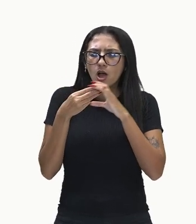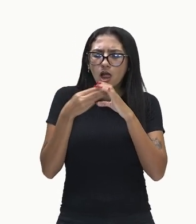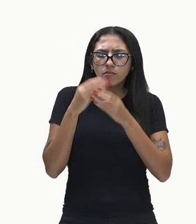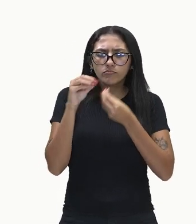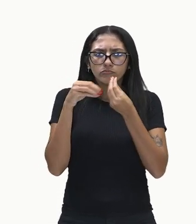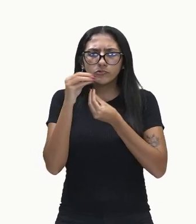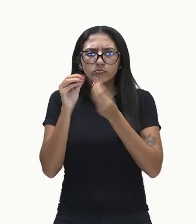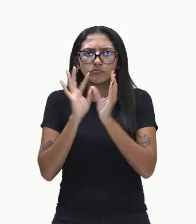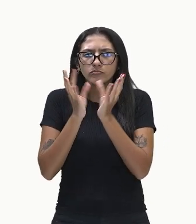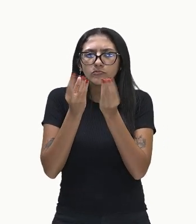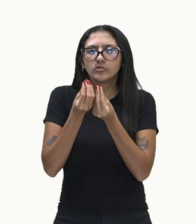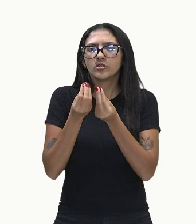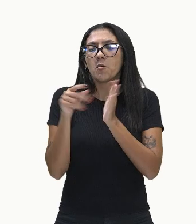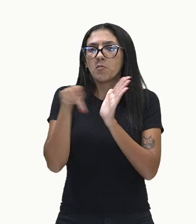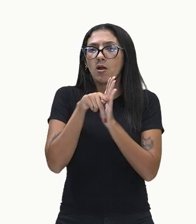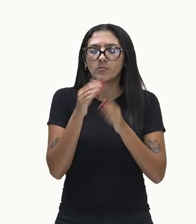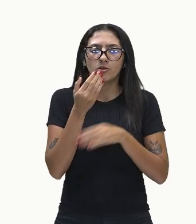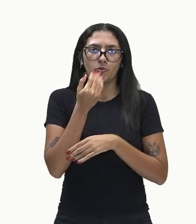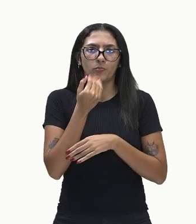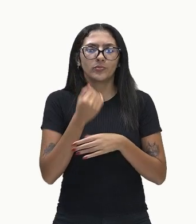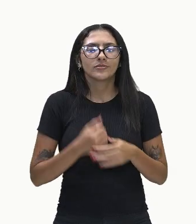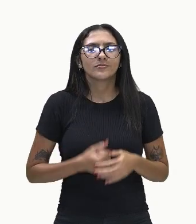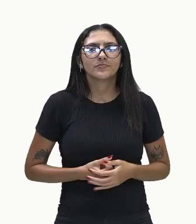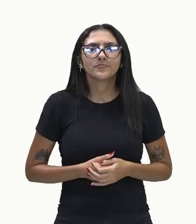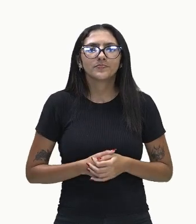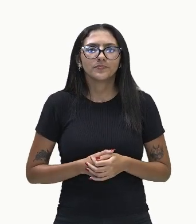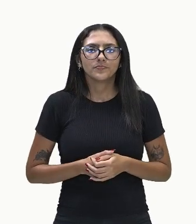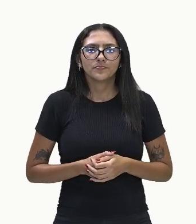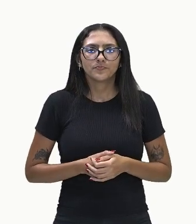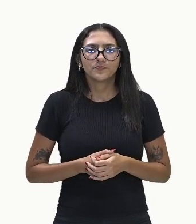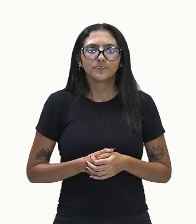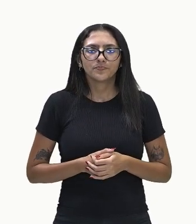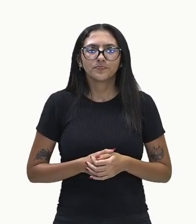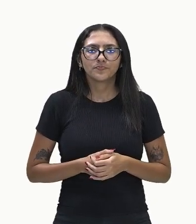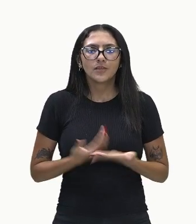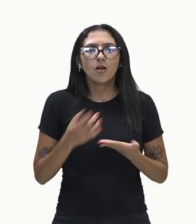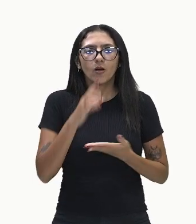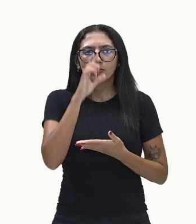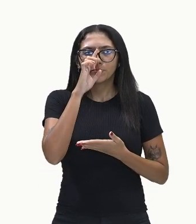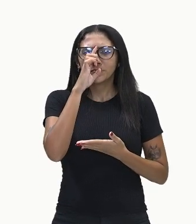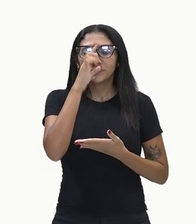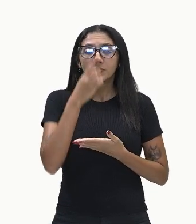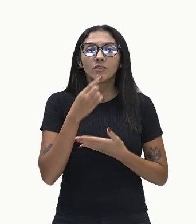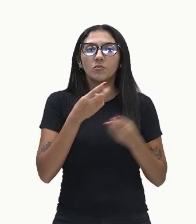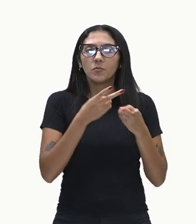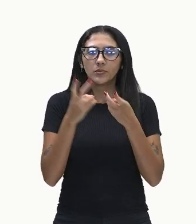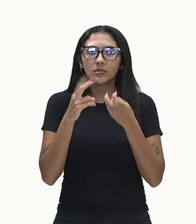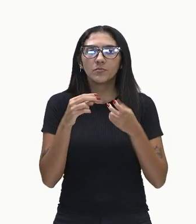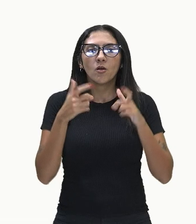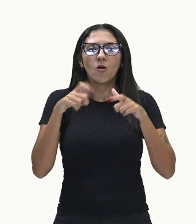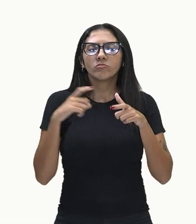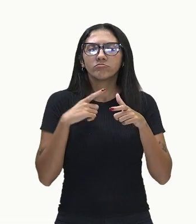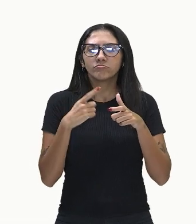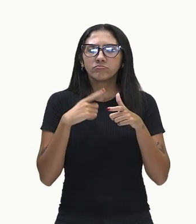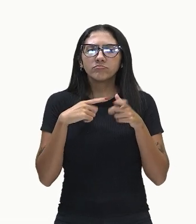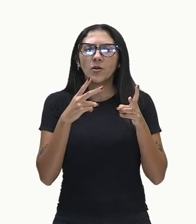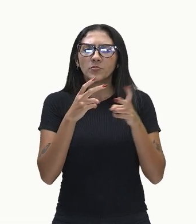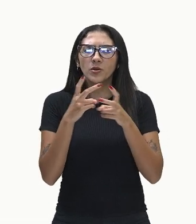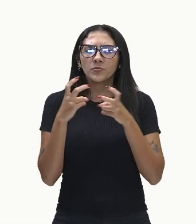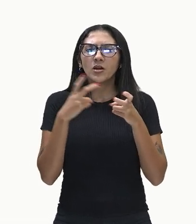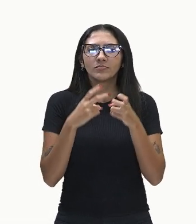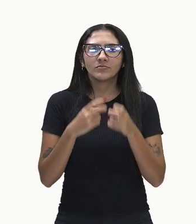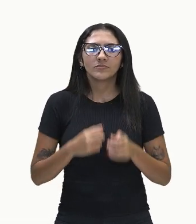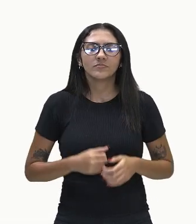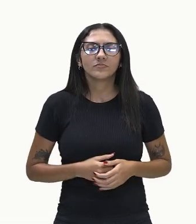presentes nos alimentos, tá bom? E vamos descobrir agora quais partes da língua possuem essa capacidade de perceber os